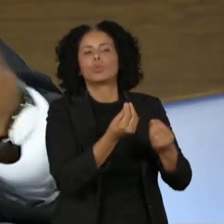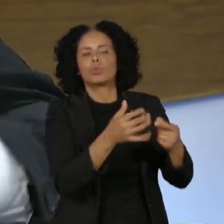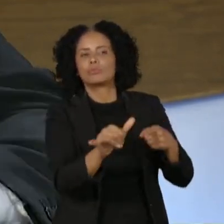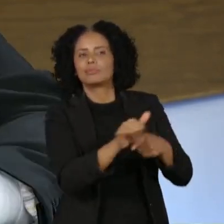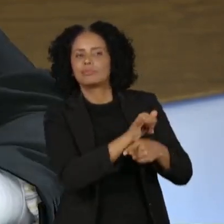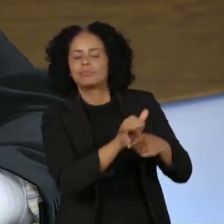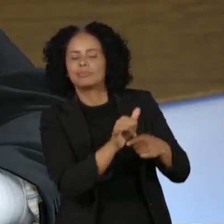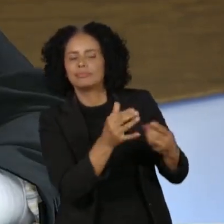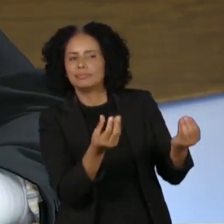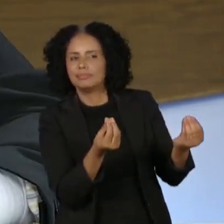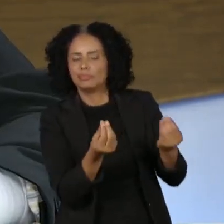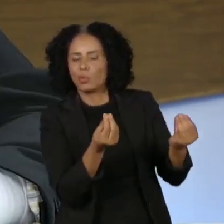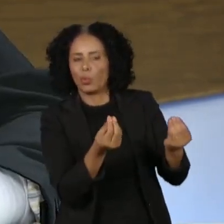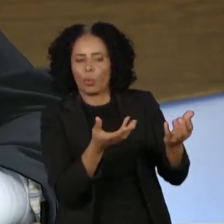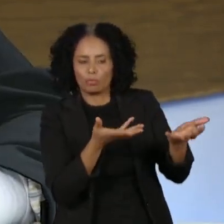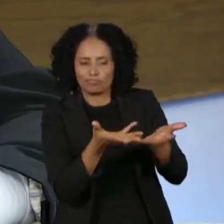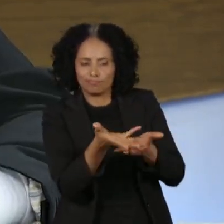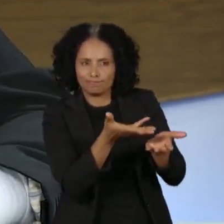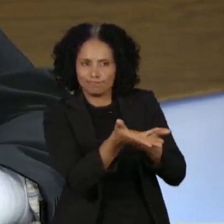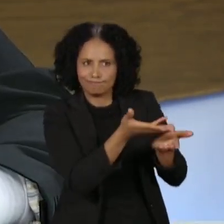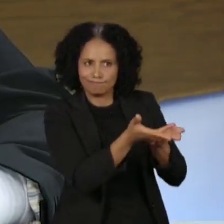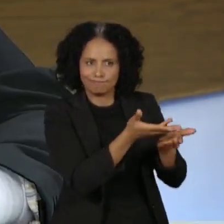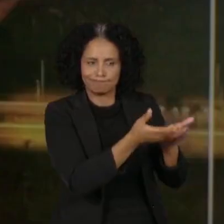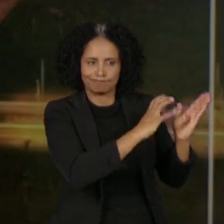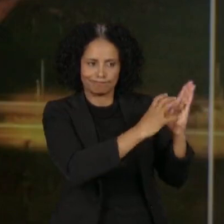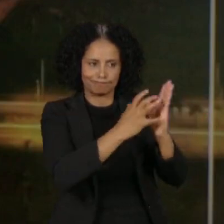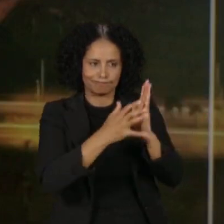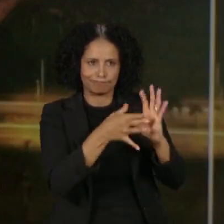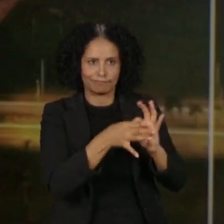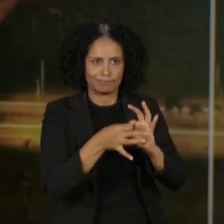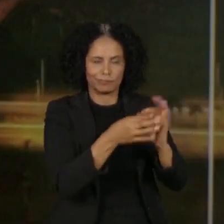maior colaboratividade dos partidos?